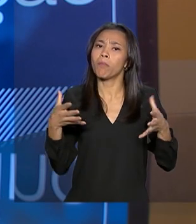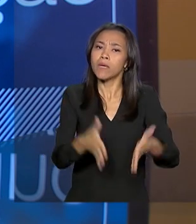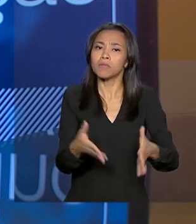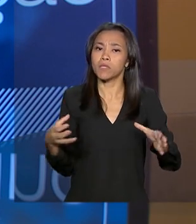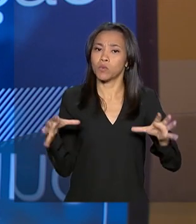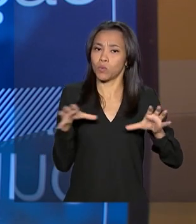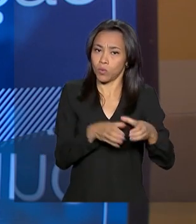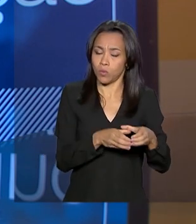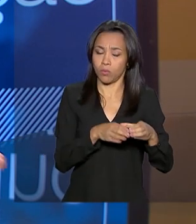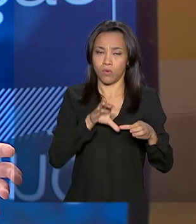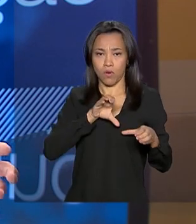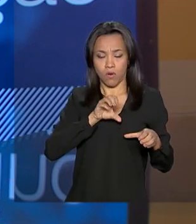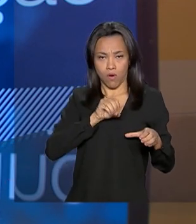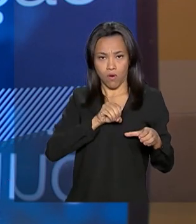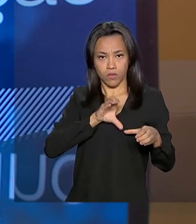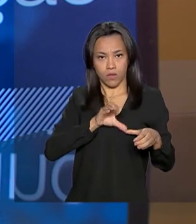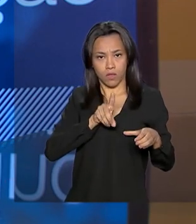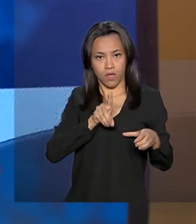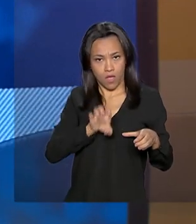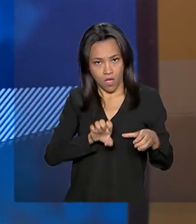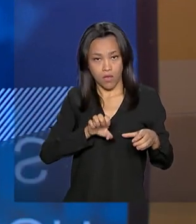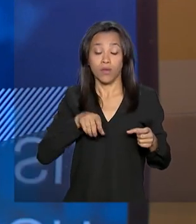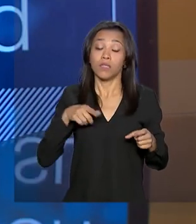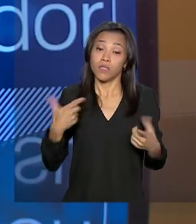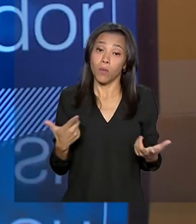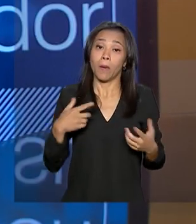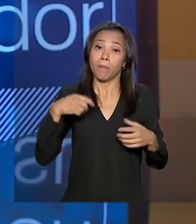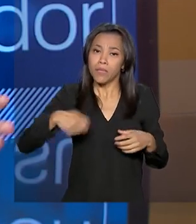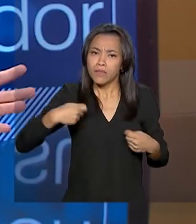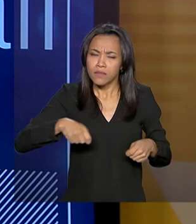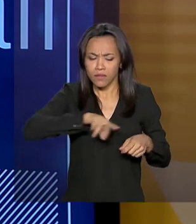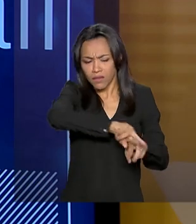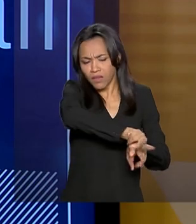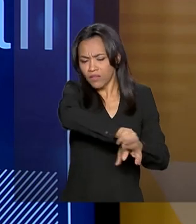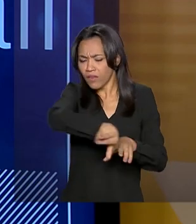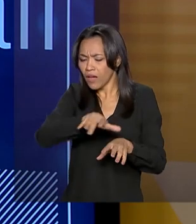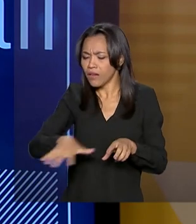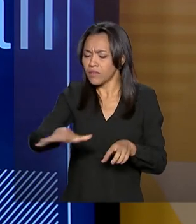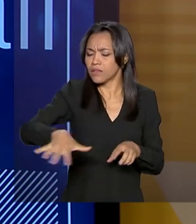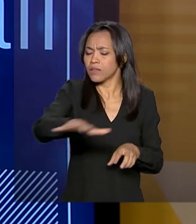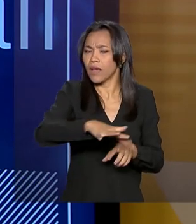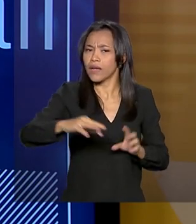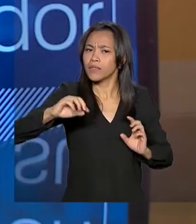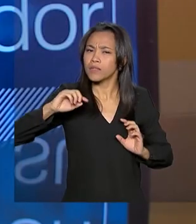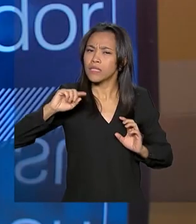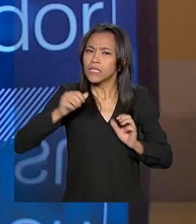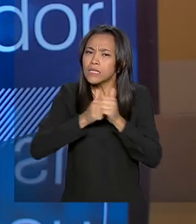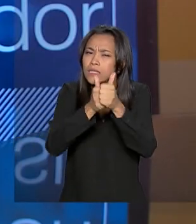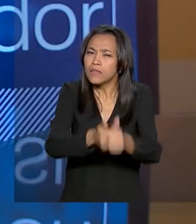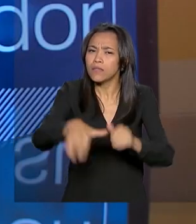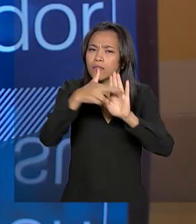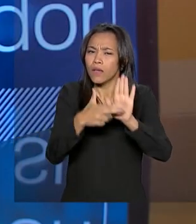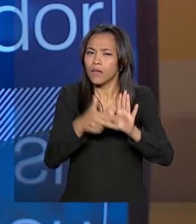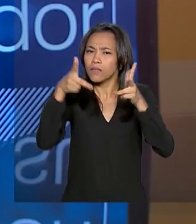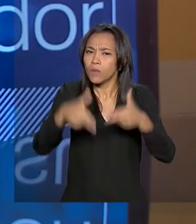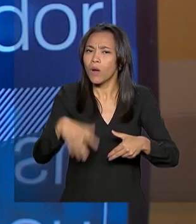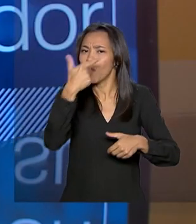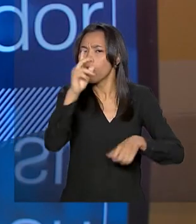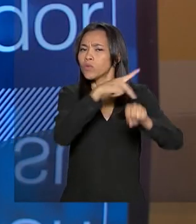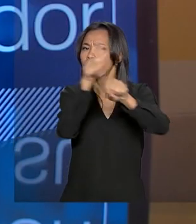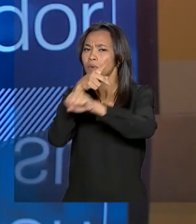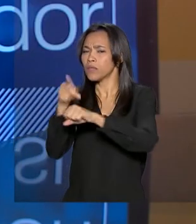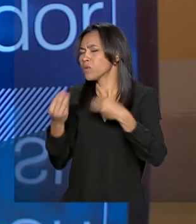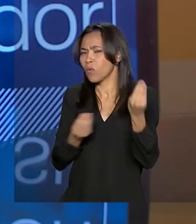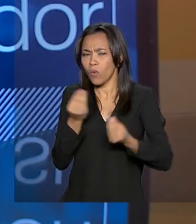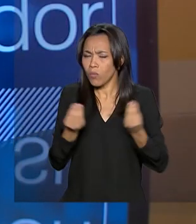e em vários setores ele precisa harmonizar esses setores com os de outros países. Como é que está essa questão em relação ao